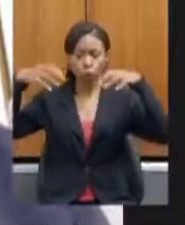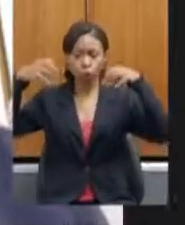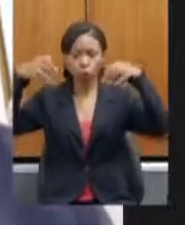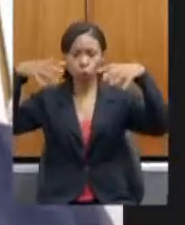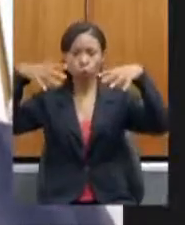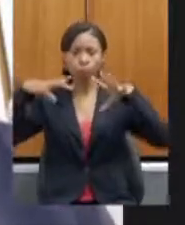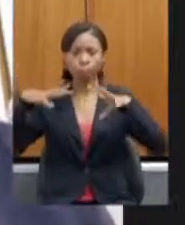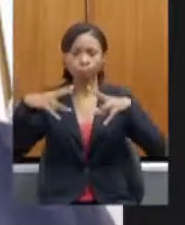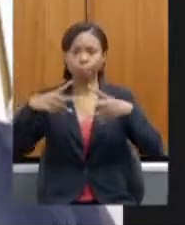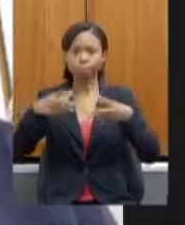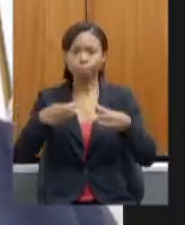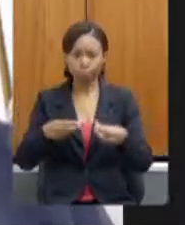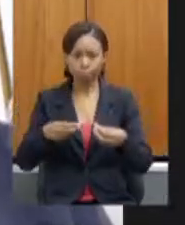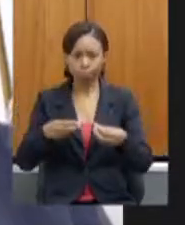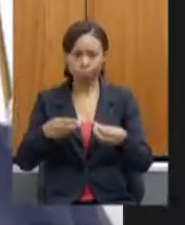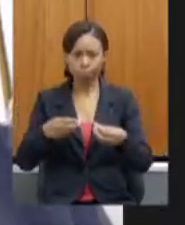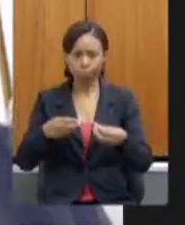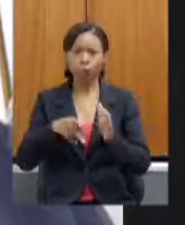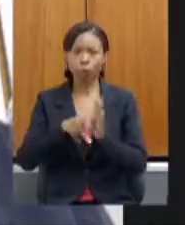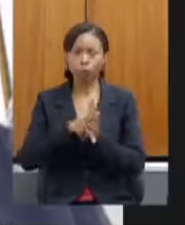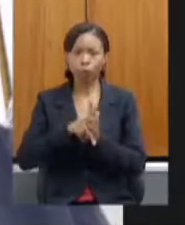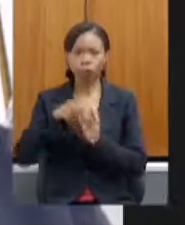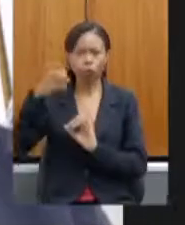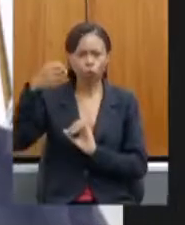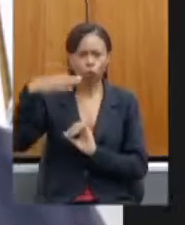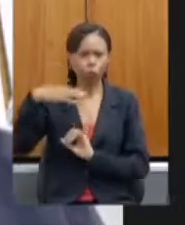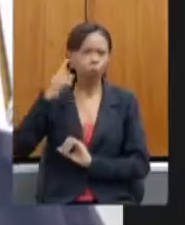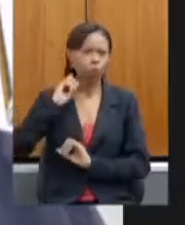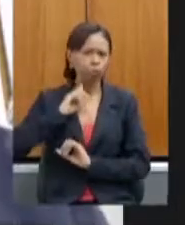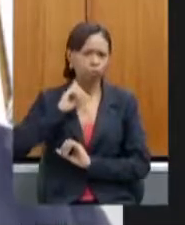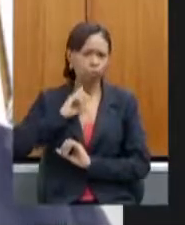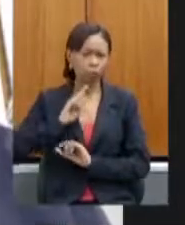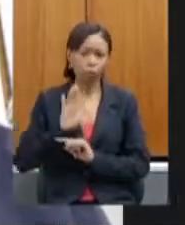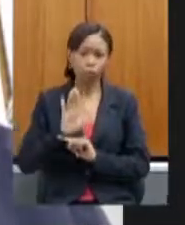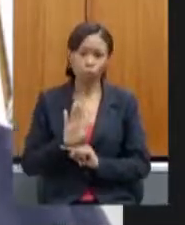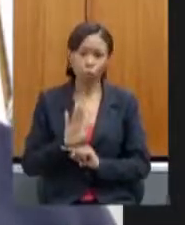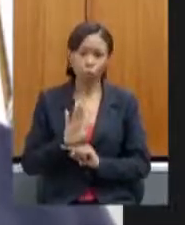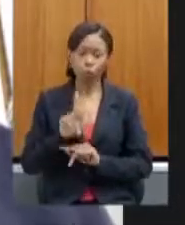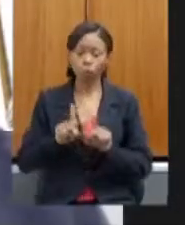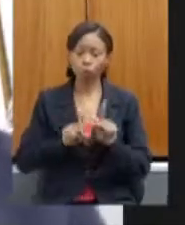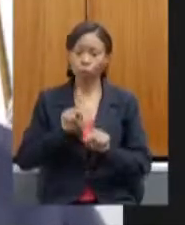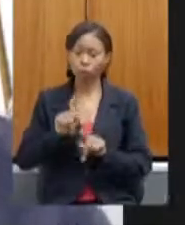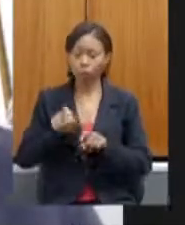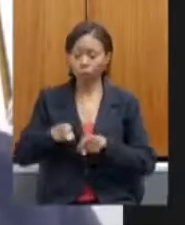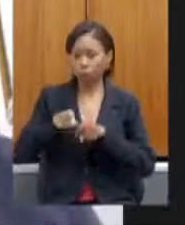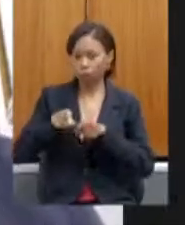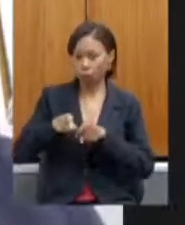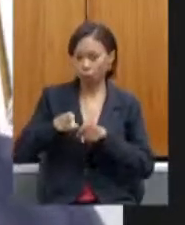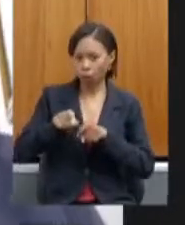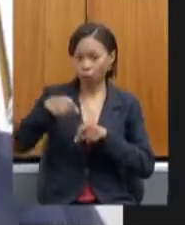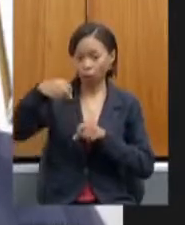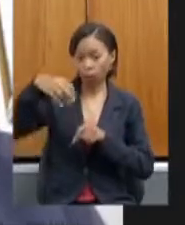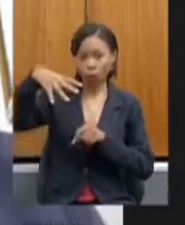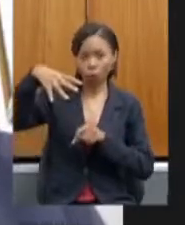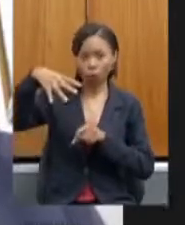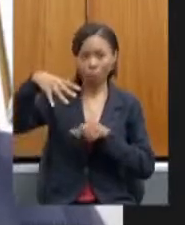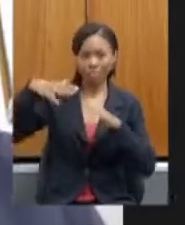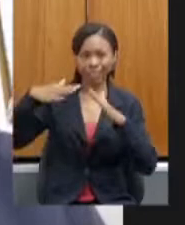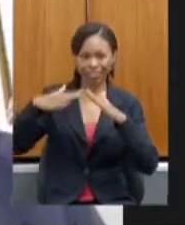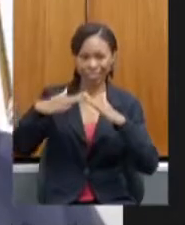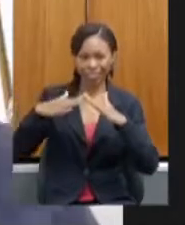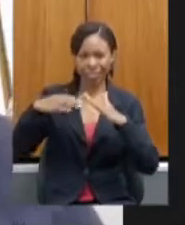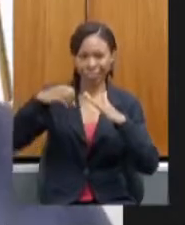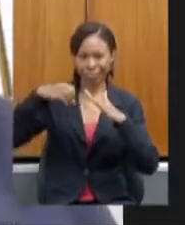oportunidades das pessoas que moram na zona rural na roça ter a sua energia elétrica dentro de casa ele